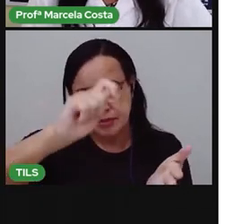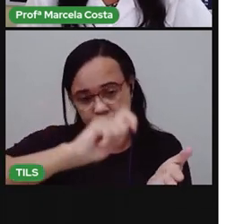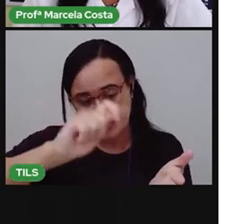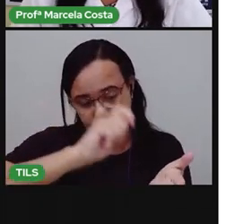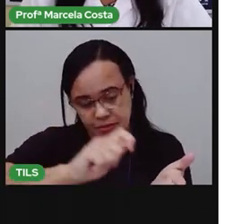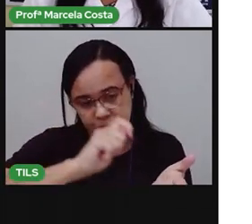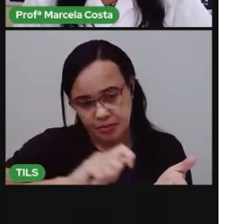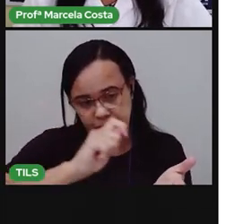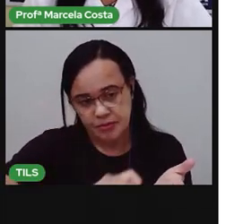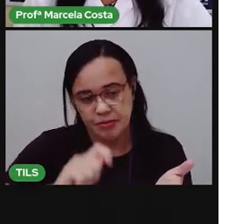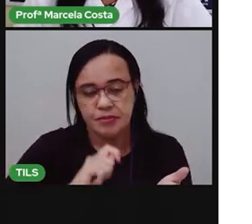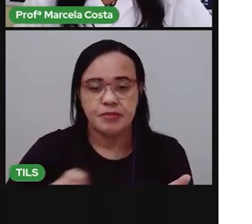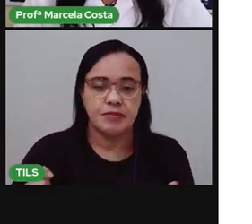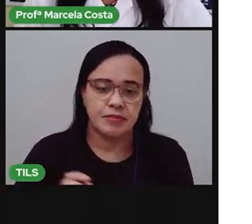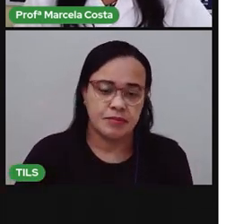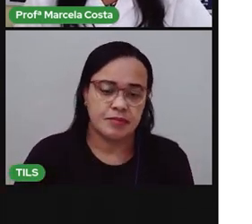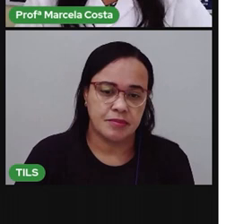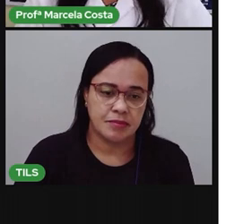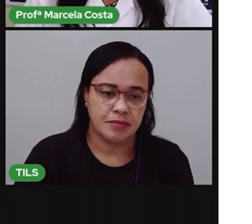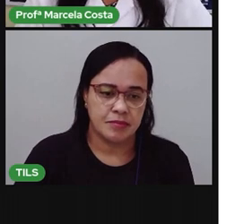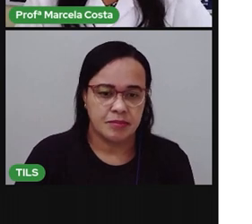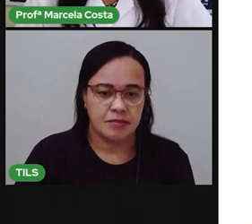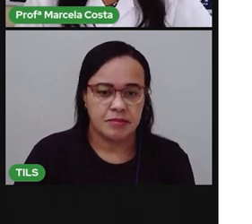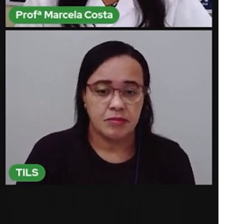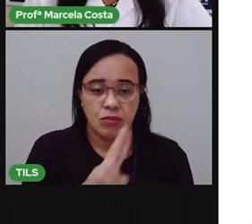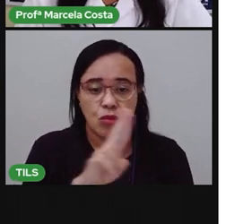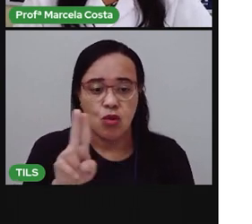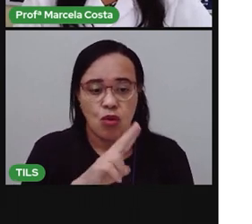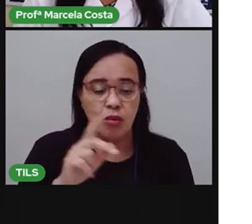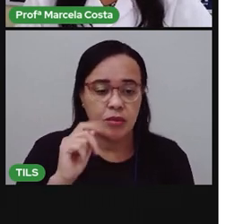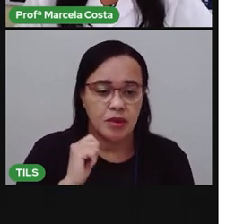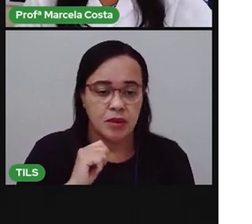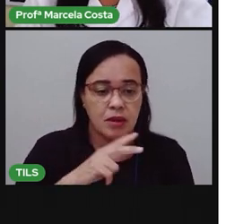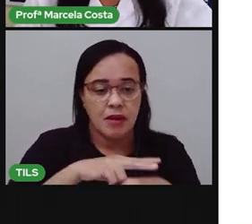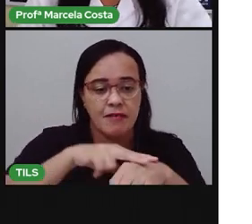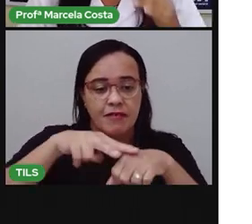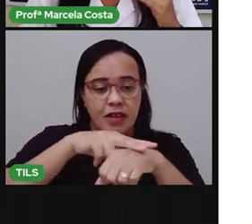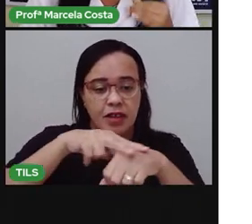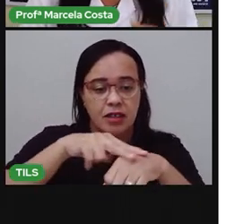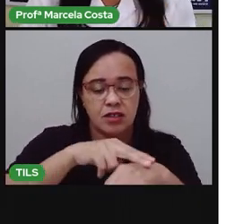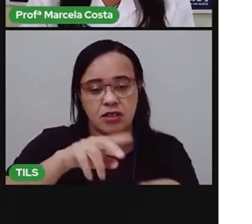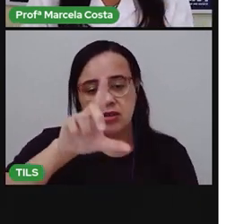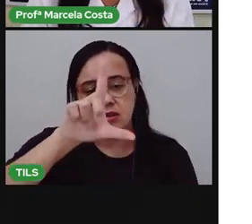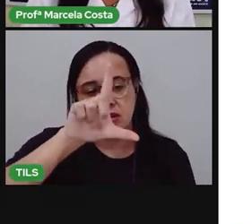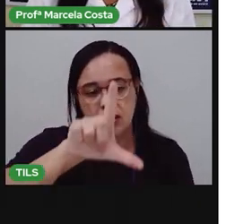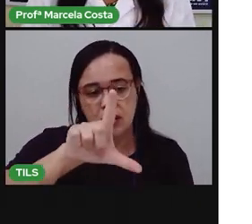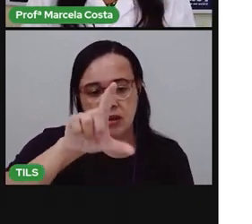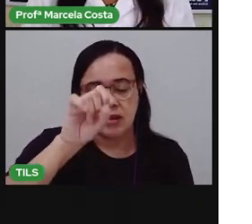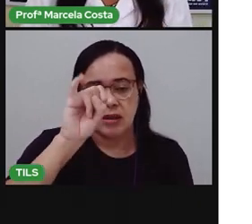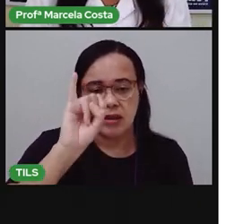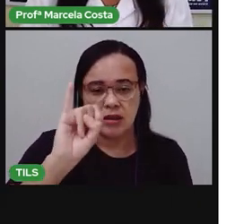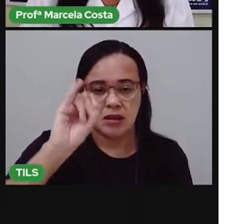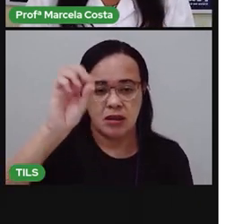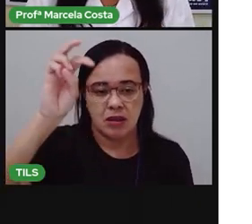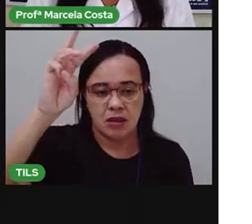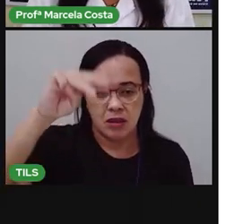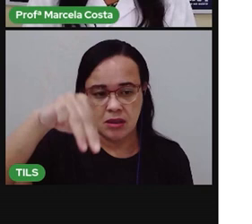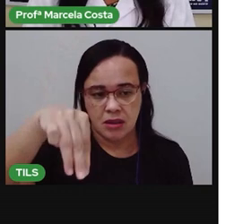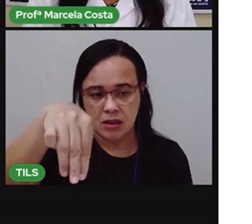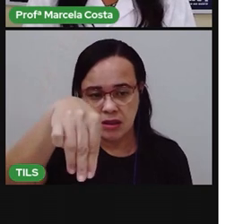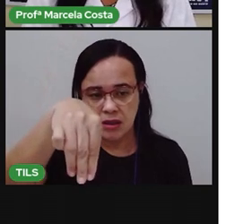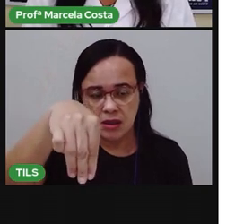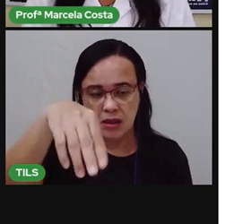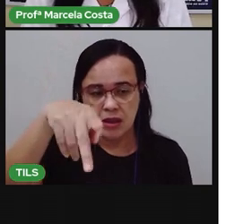Então, olha o nome aqui. Limpeza. Pule uma linha. Depois que você